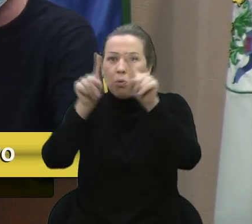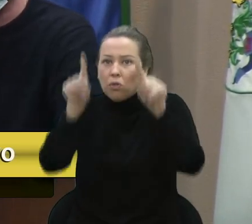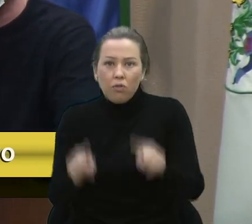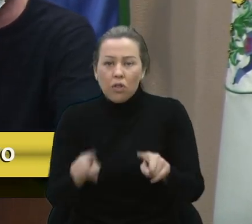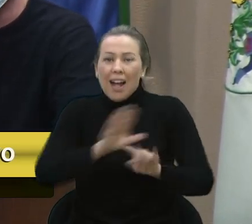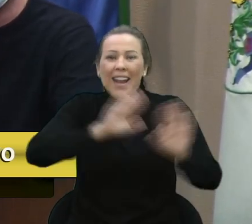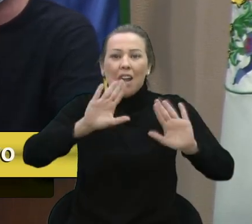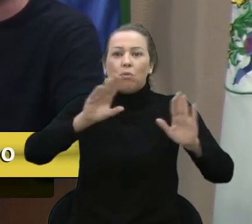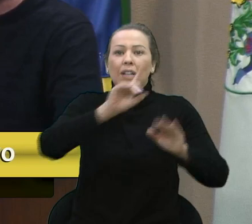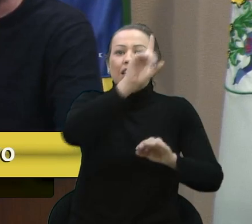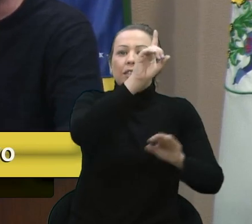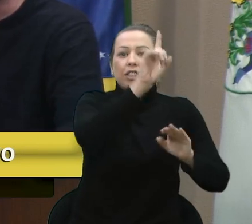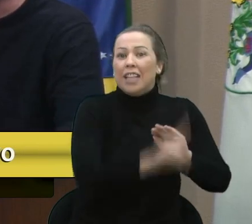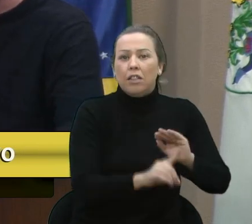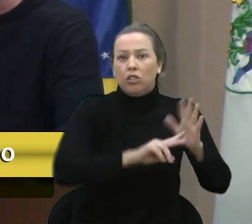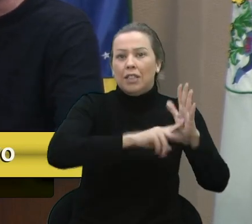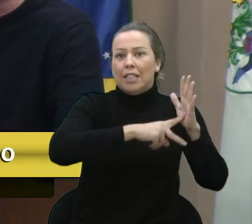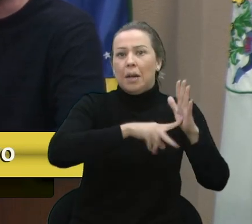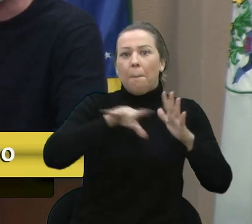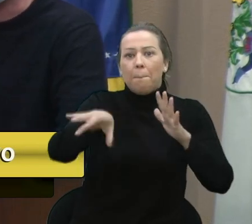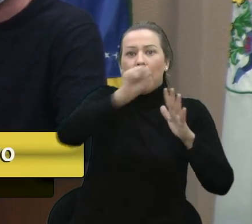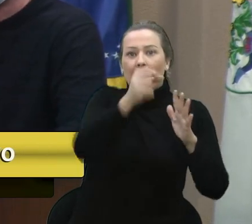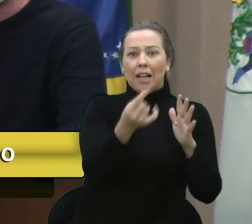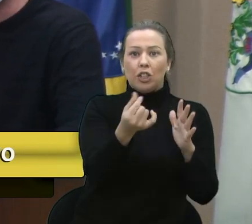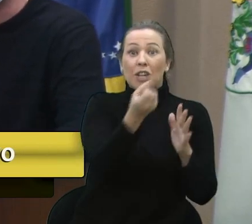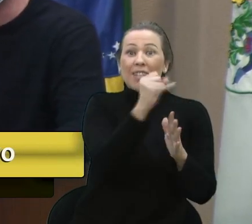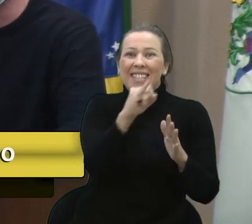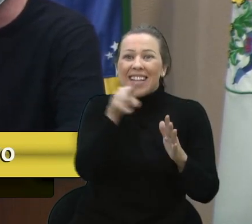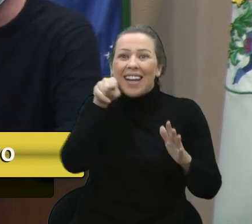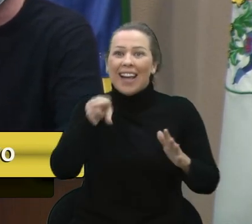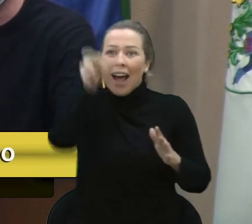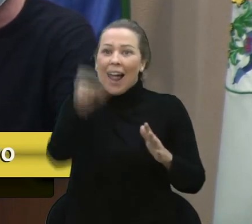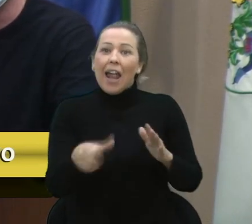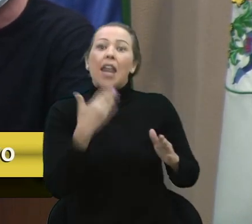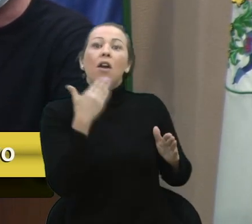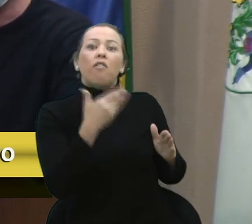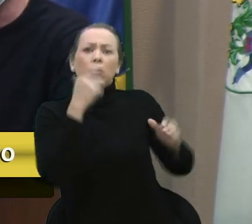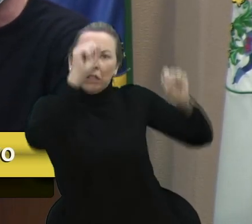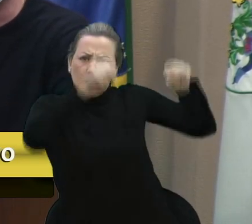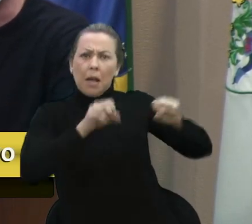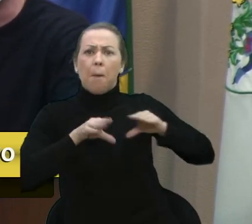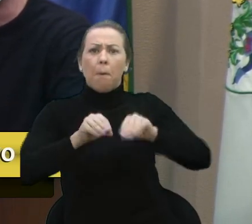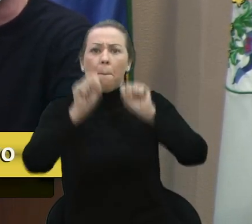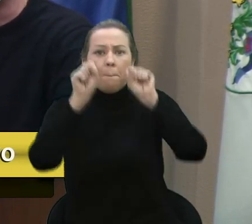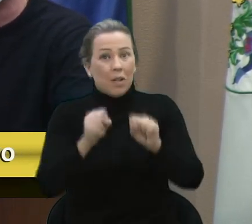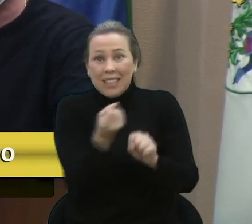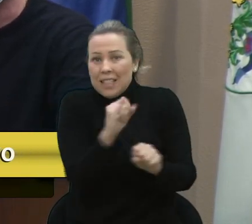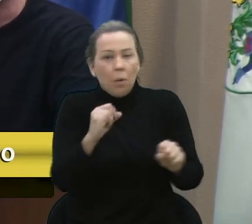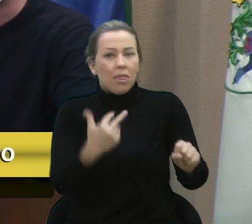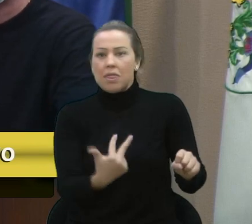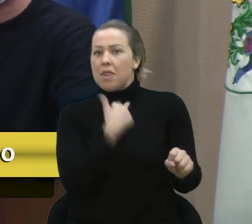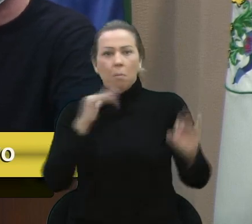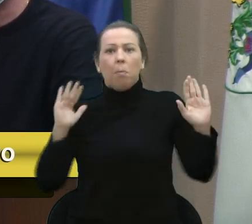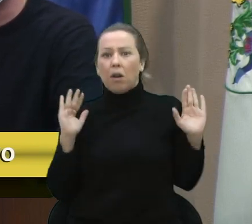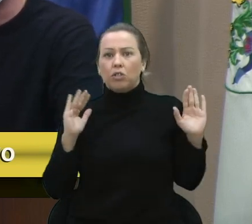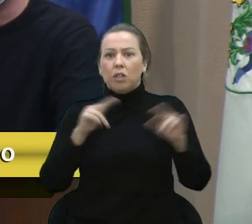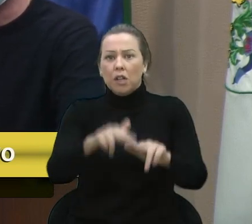aos sindicatos versarem sobre tal direito, sobretudo no que tange a remuneração do empregado,